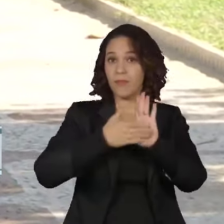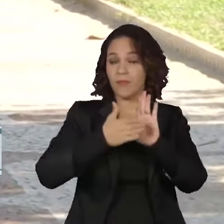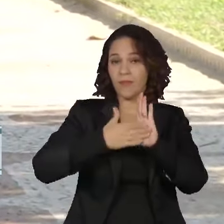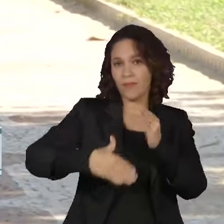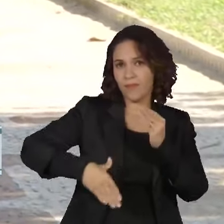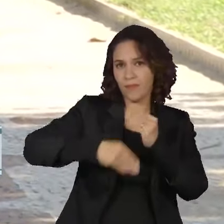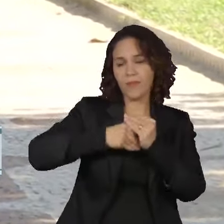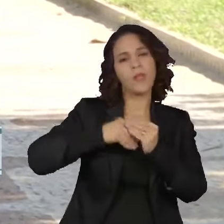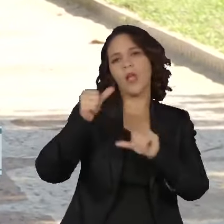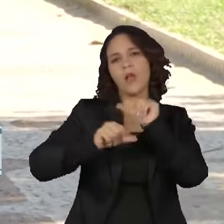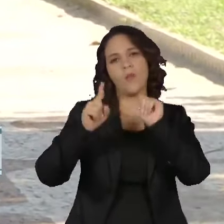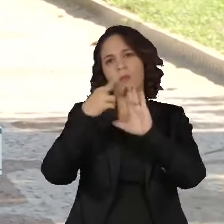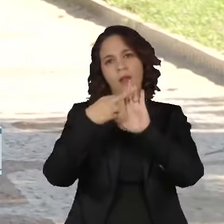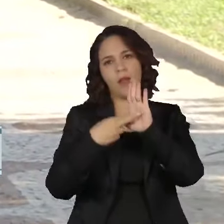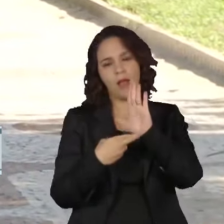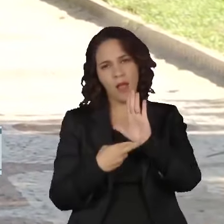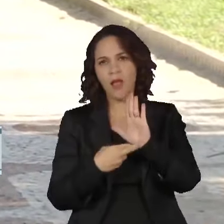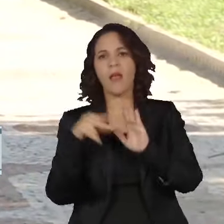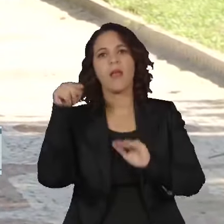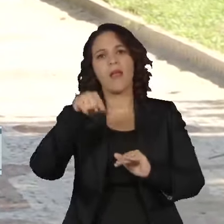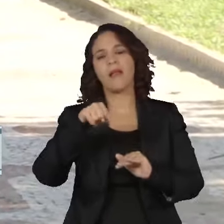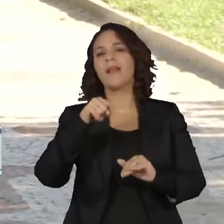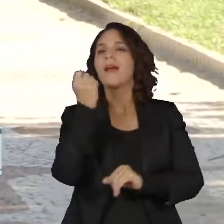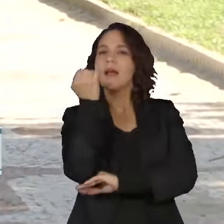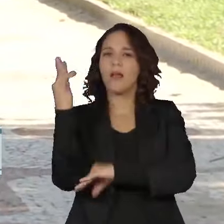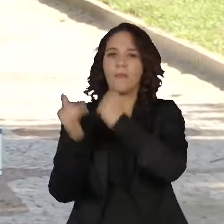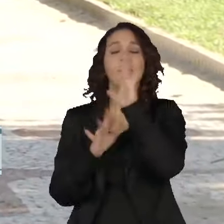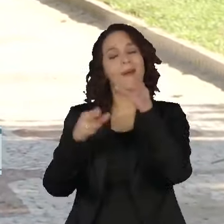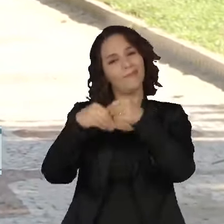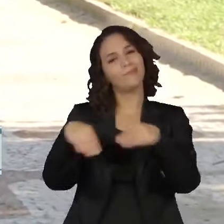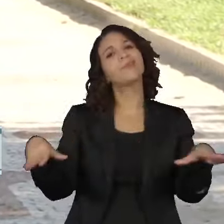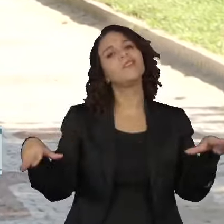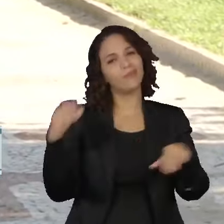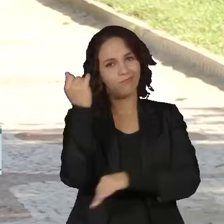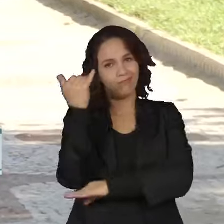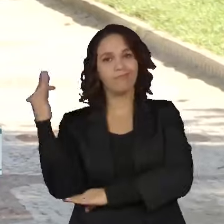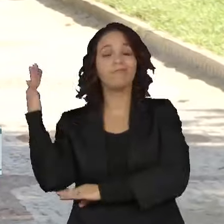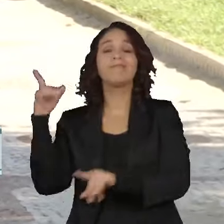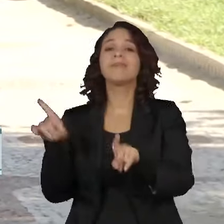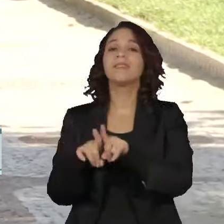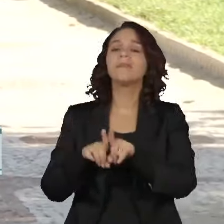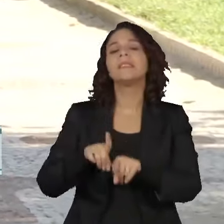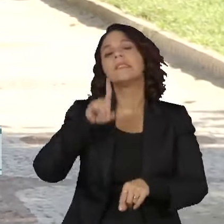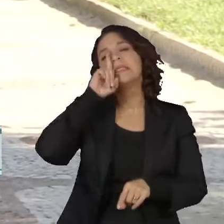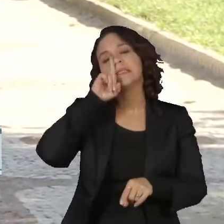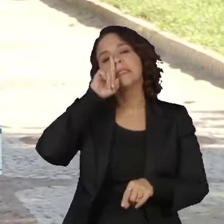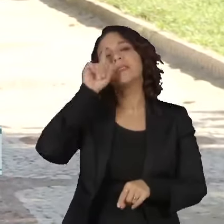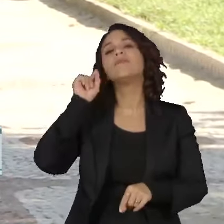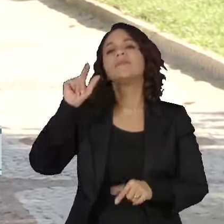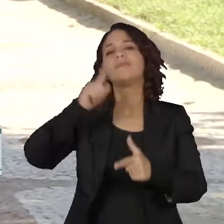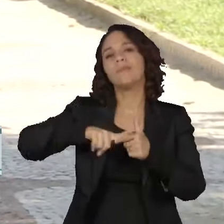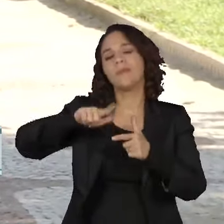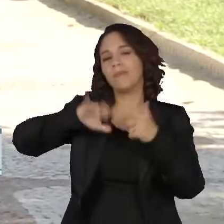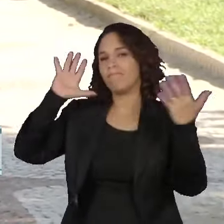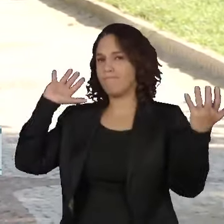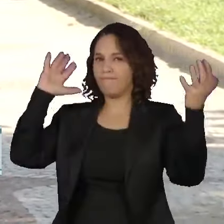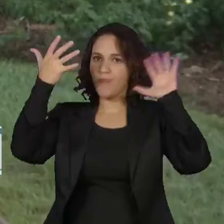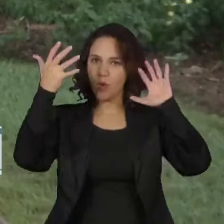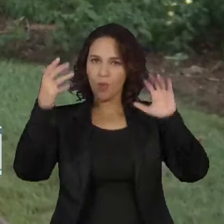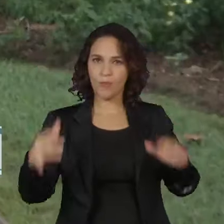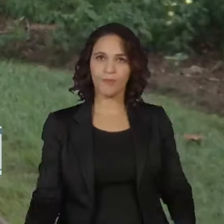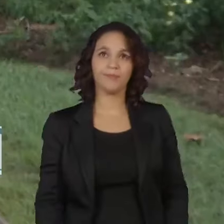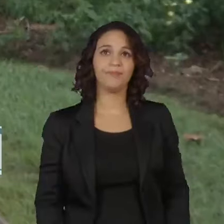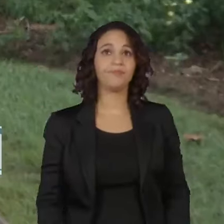legislação ambiental, mas pode causar prejuízos à natureza e agravar ainda mais as mudanças climáticas.